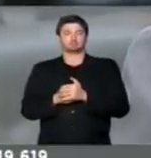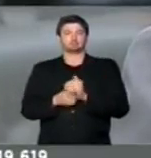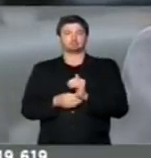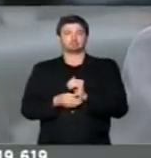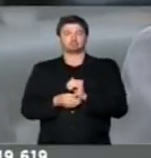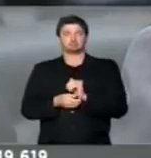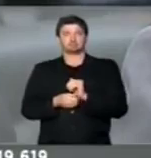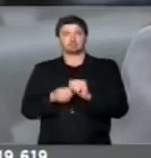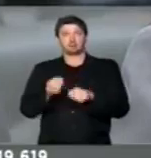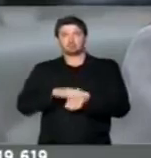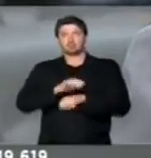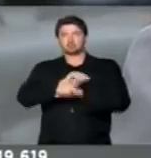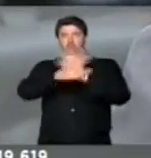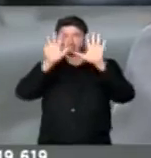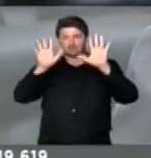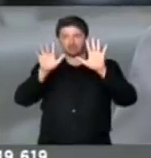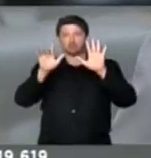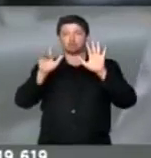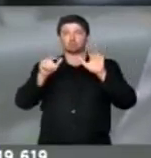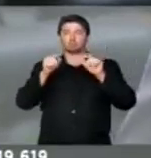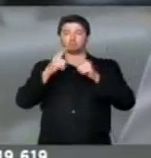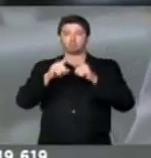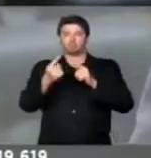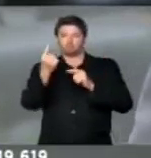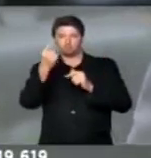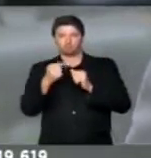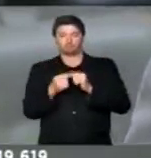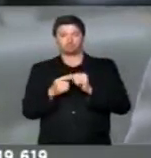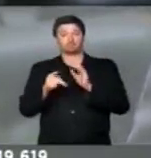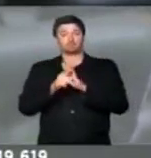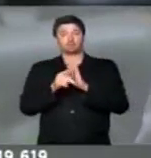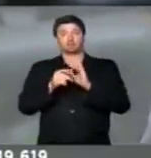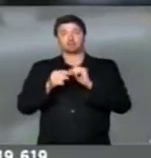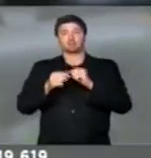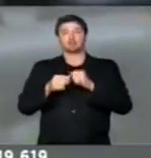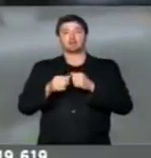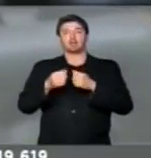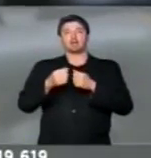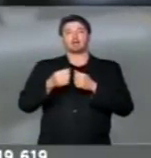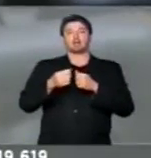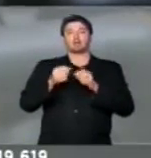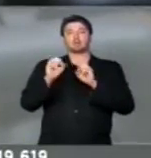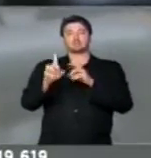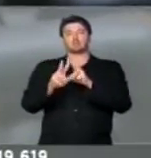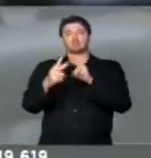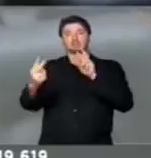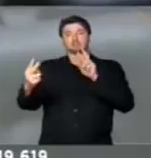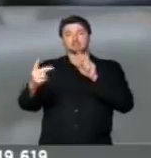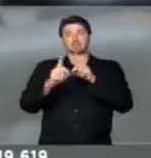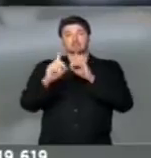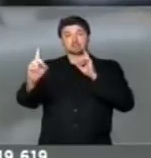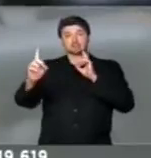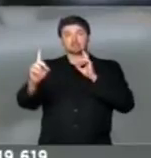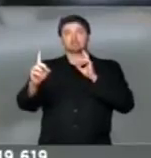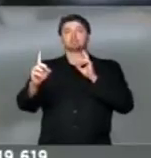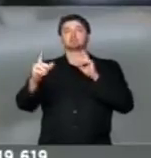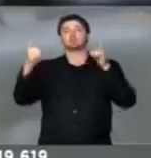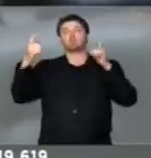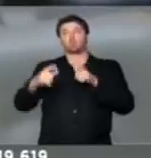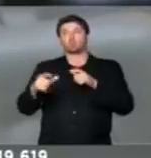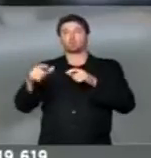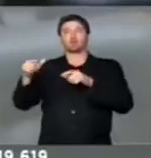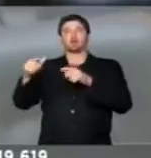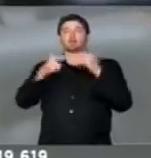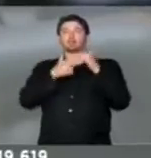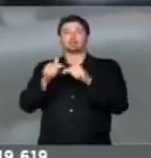maior Nitidez a questão Da expansão do ensino À distância Sobretudo em áreas não